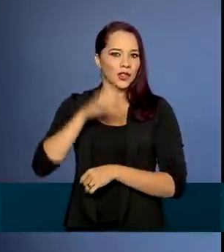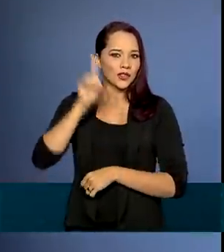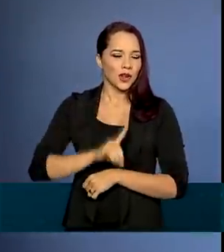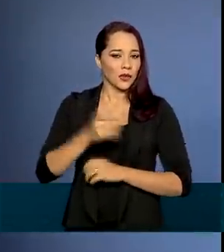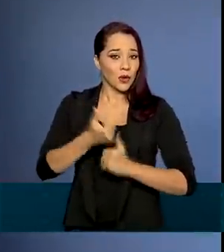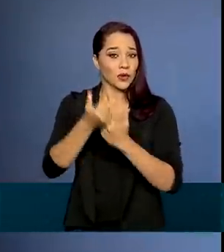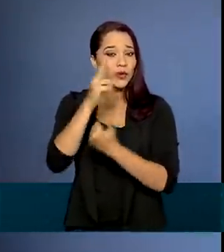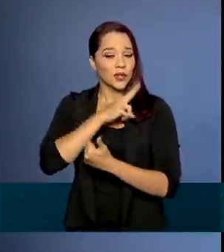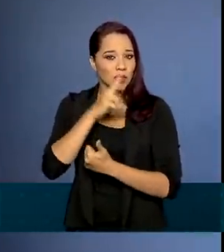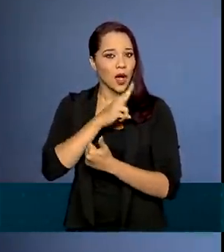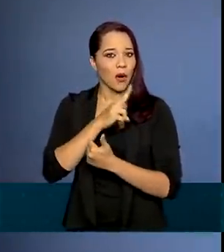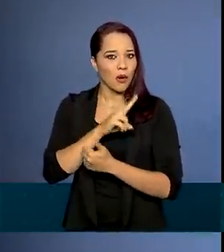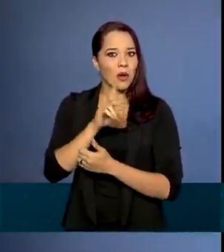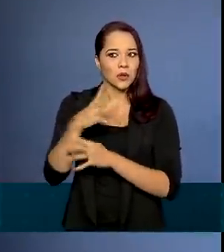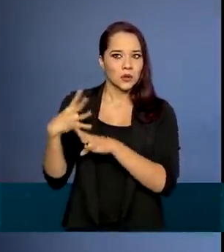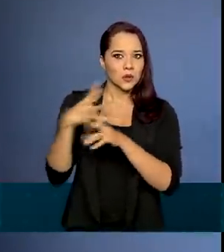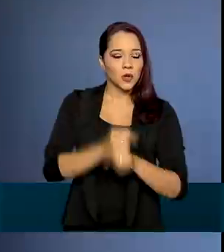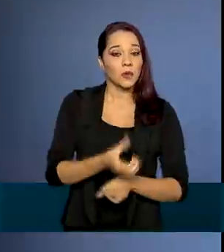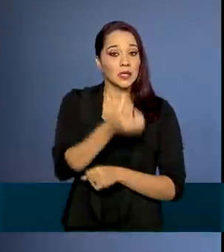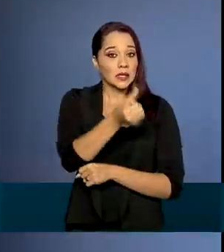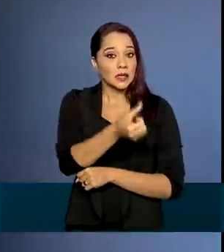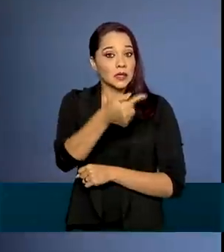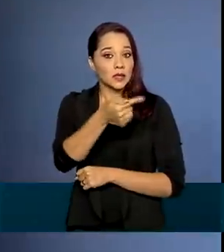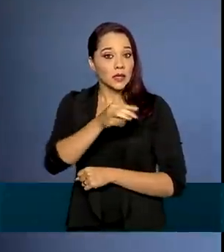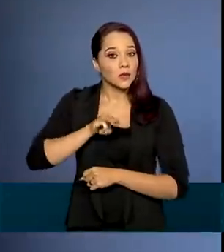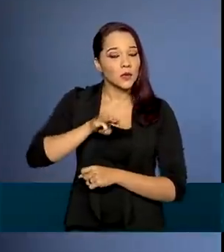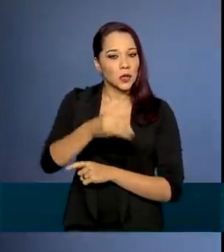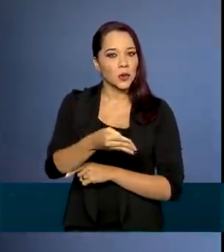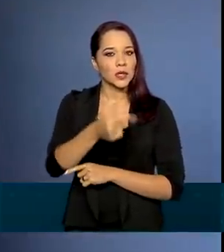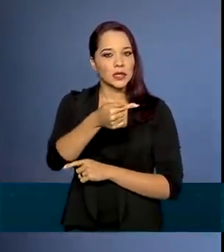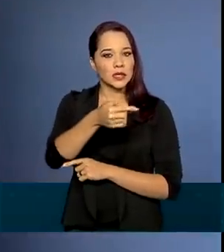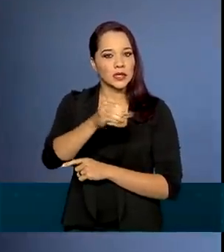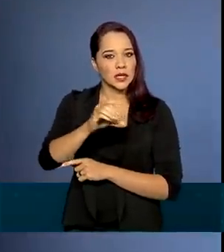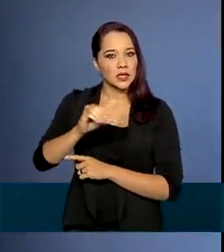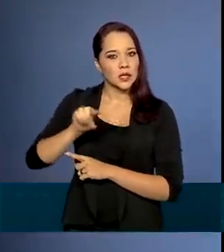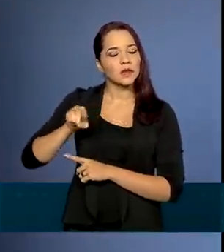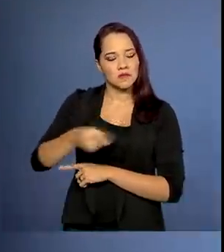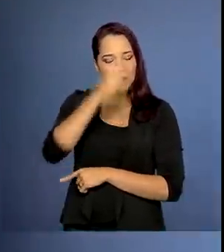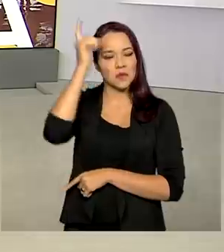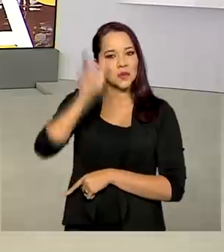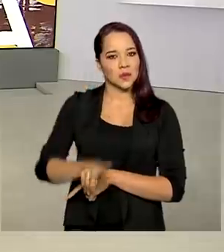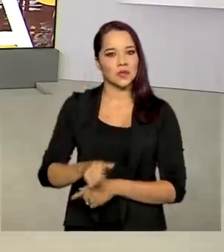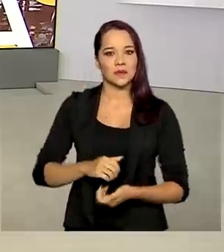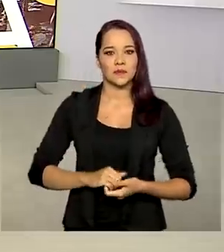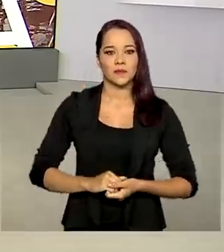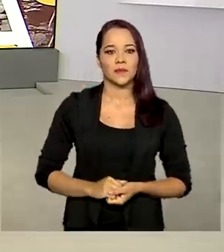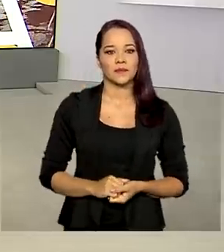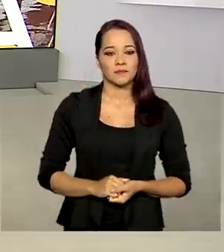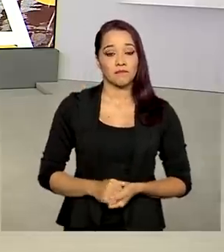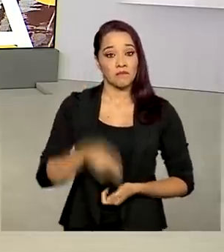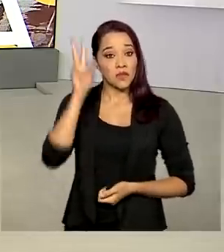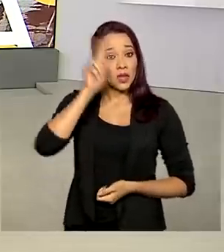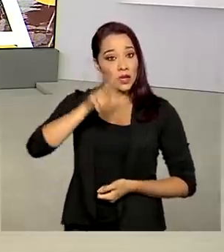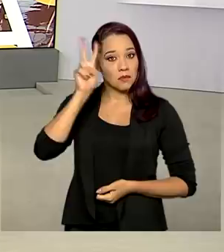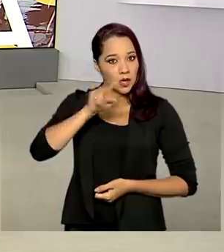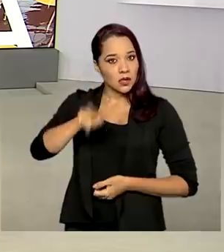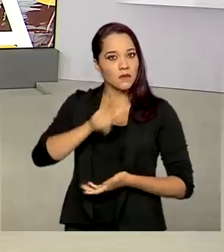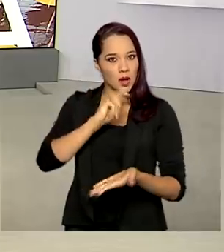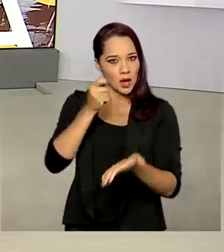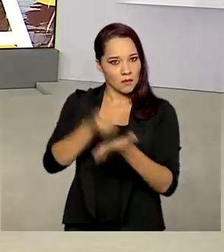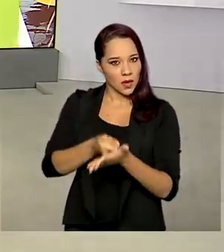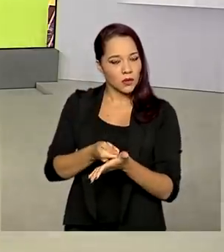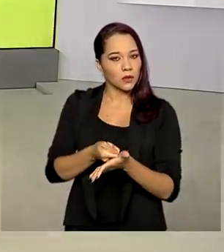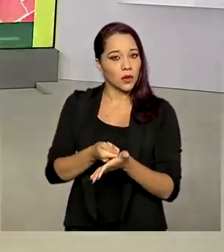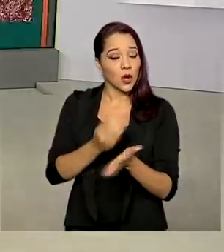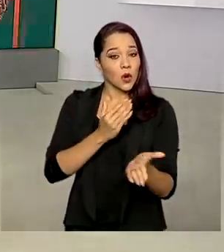emergencial chega a 67 milhões e 700 mil pessoas. O que os pagamentos vão